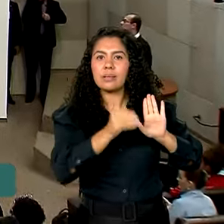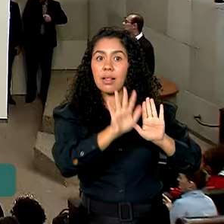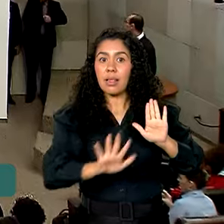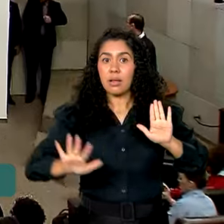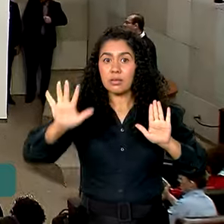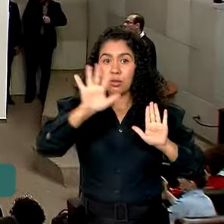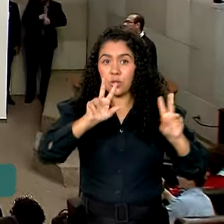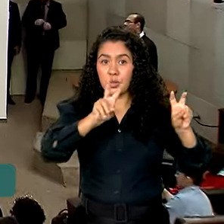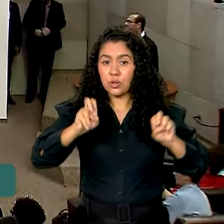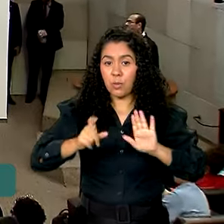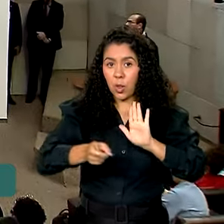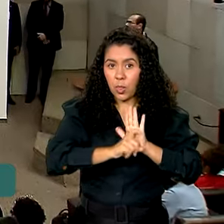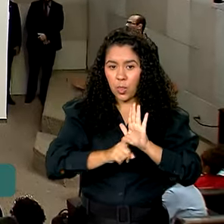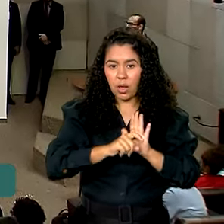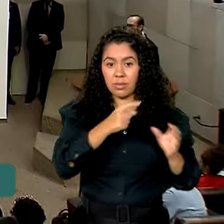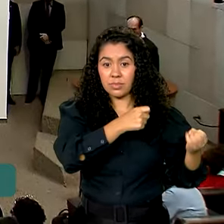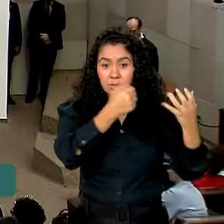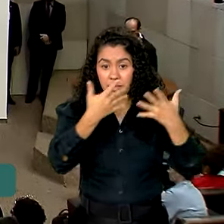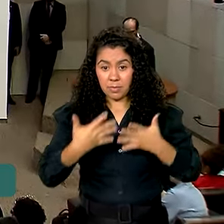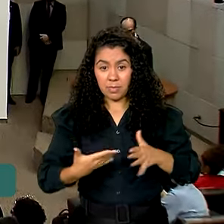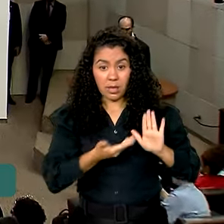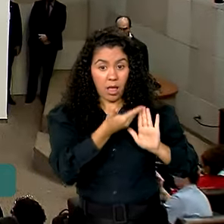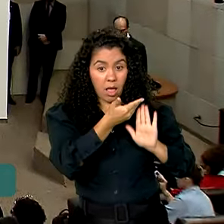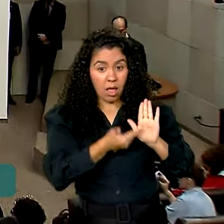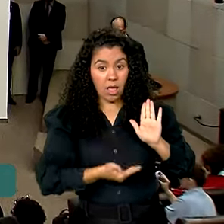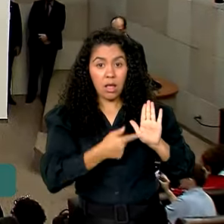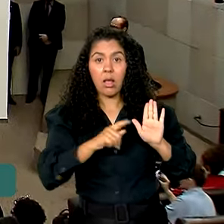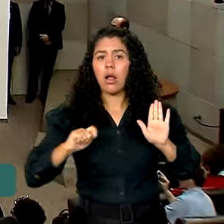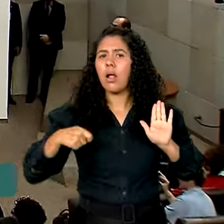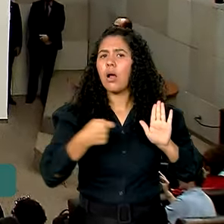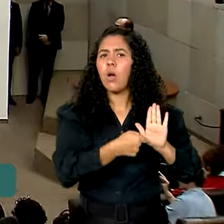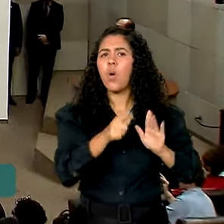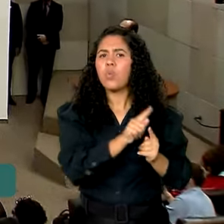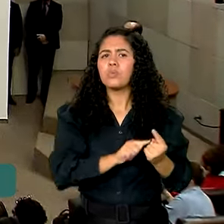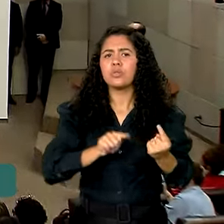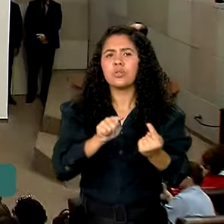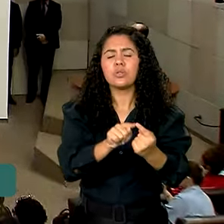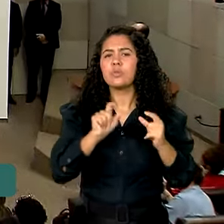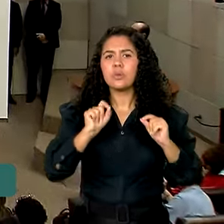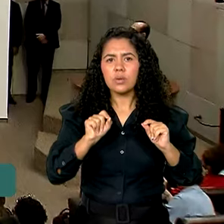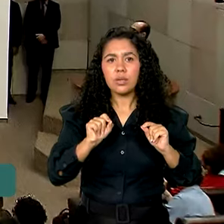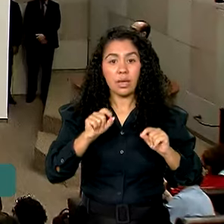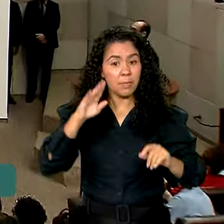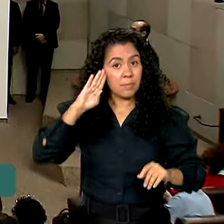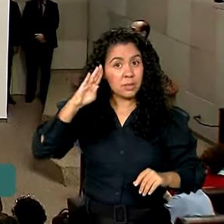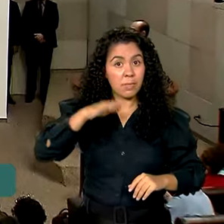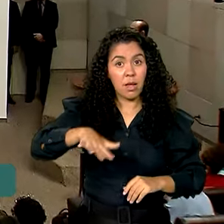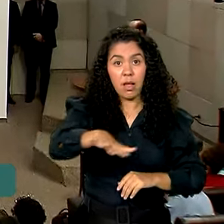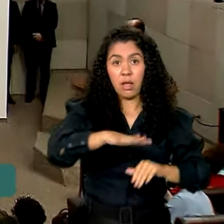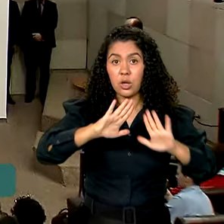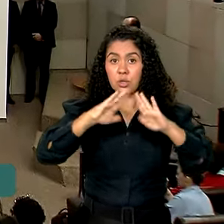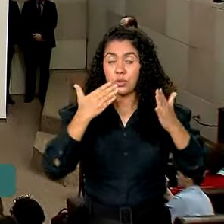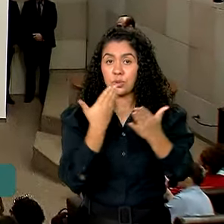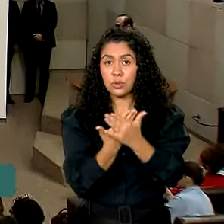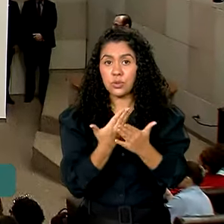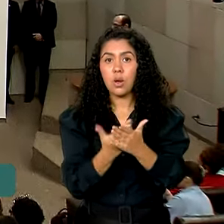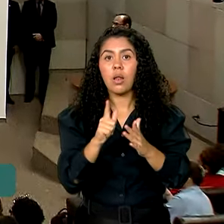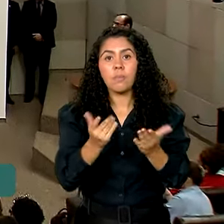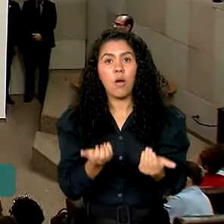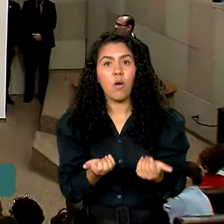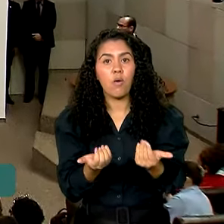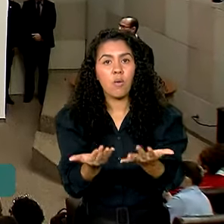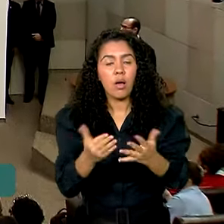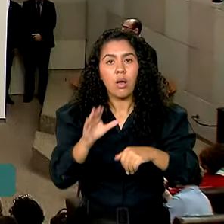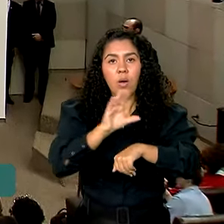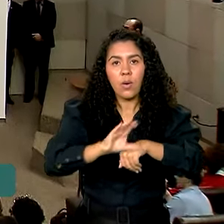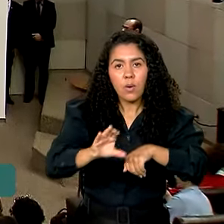O Programa de Prevenção e Cidadania tem como foco o ambiente escolar. Ele prevê a capacitação e o